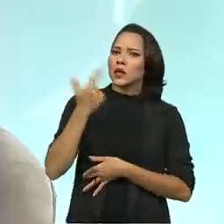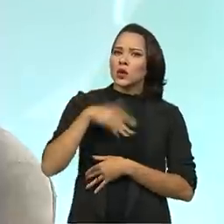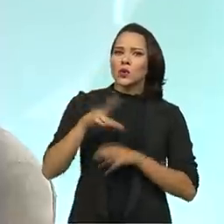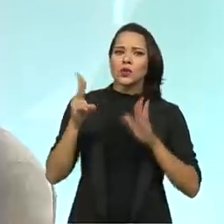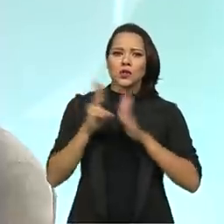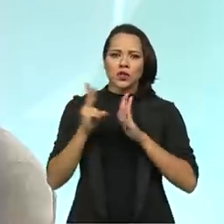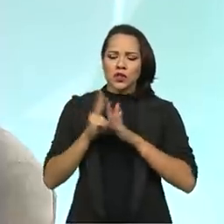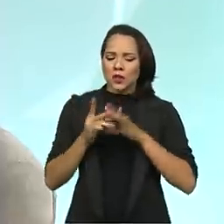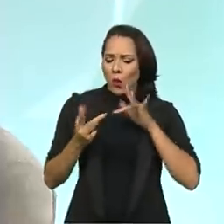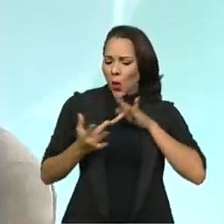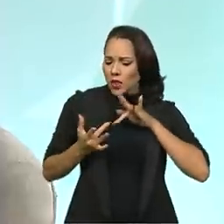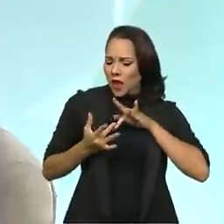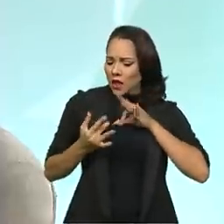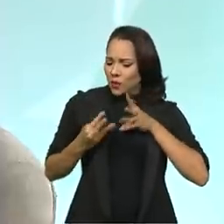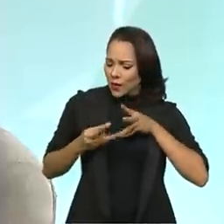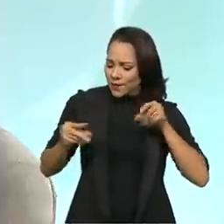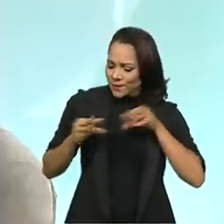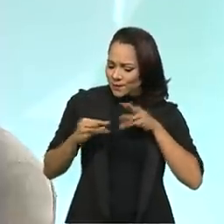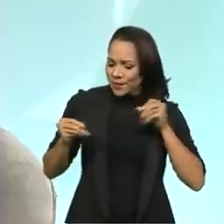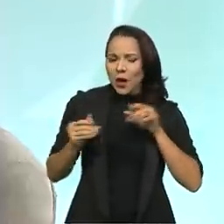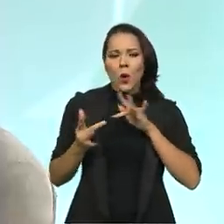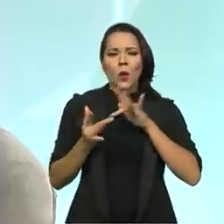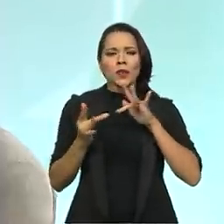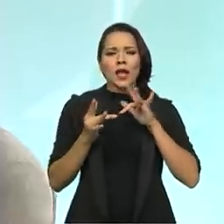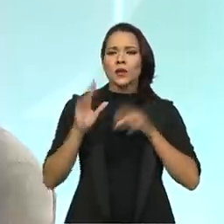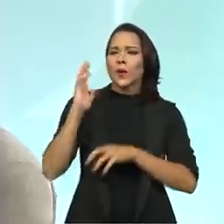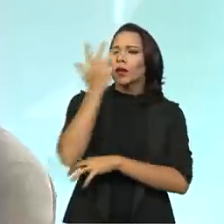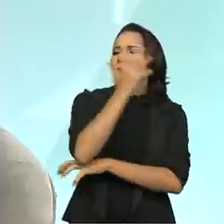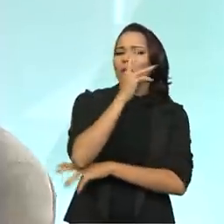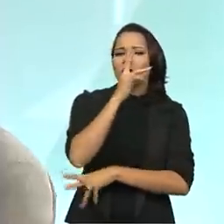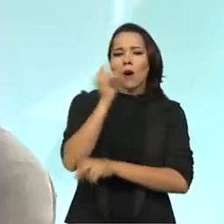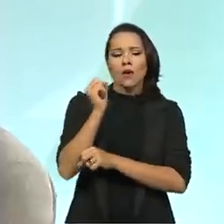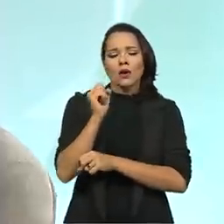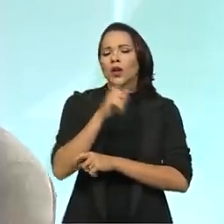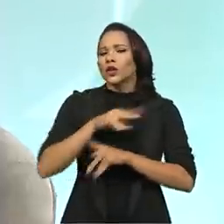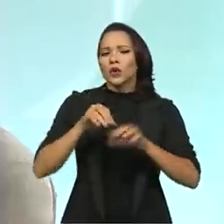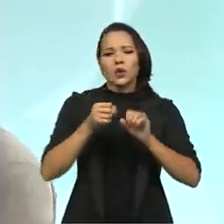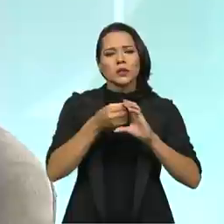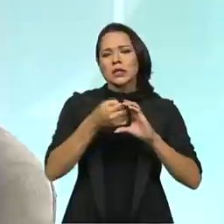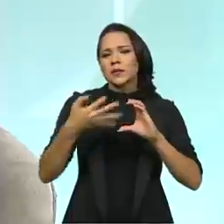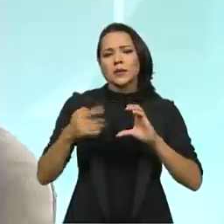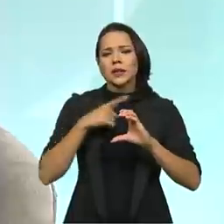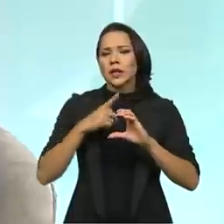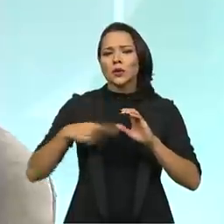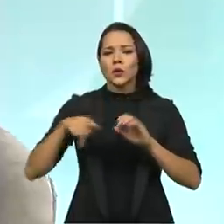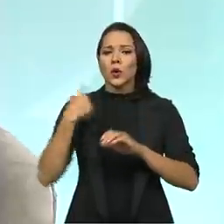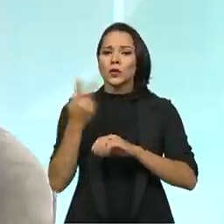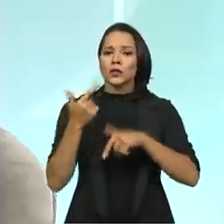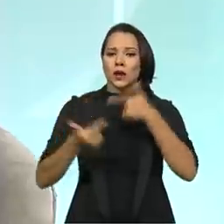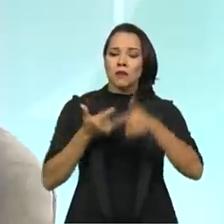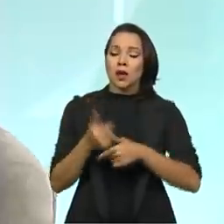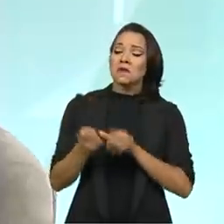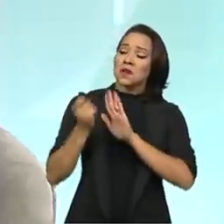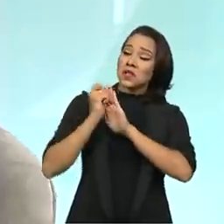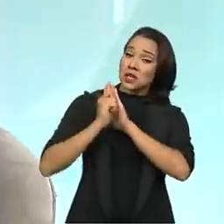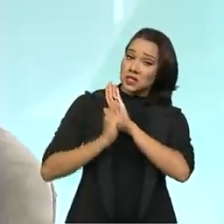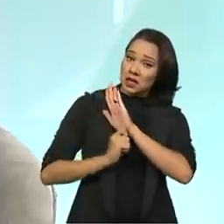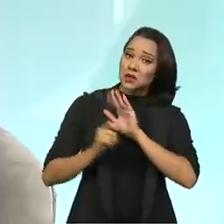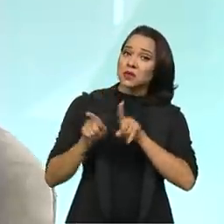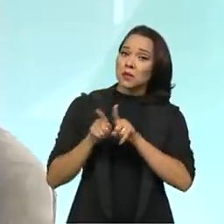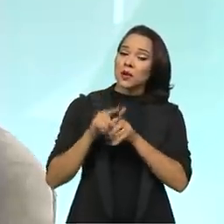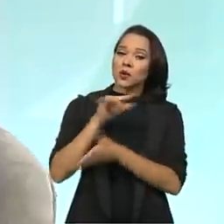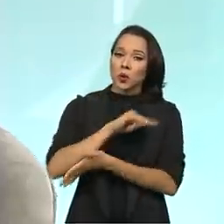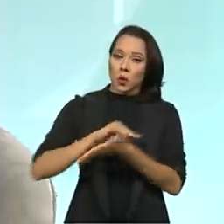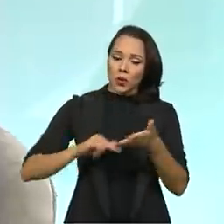uma ligação com a terra muito forte. Então, todos esses aspectos fazem parte do nosso trabalho. Inclusive, eles estão escritos na nossa